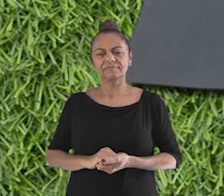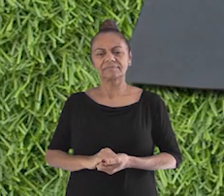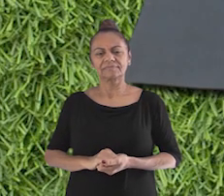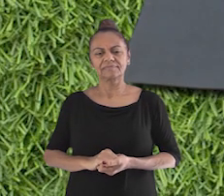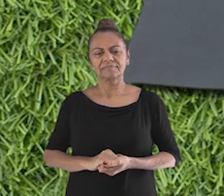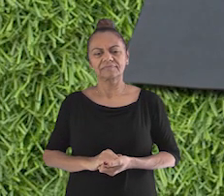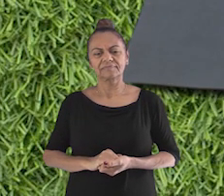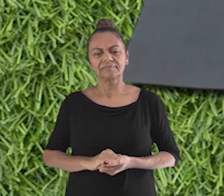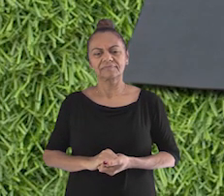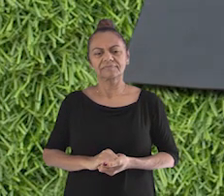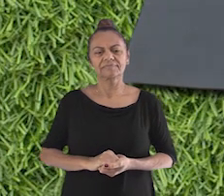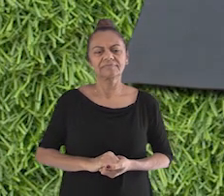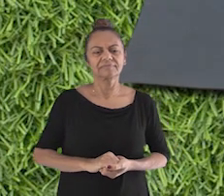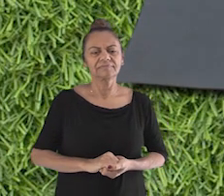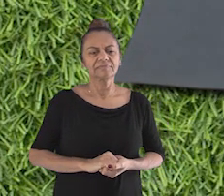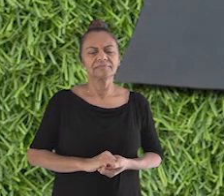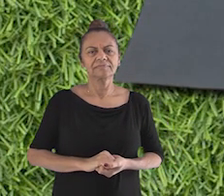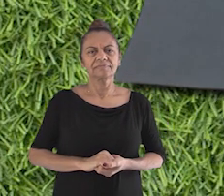Aqui,